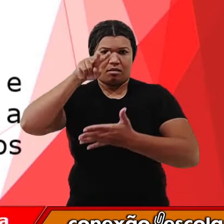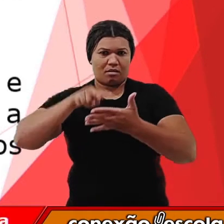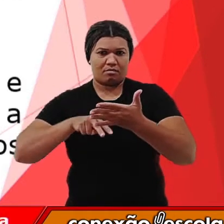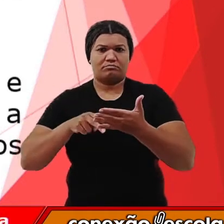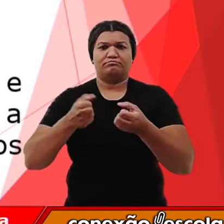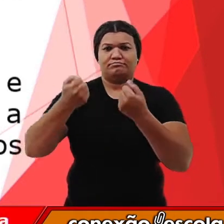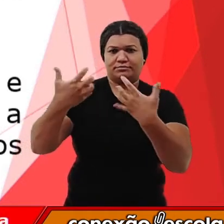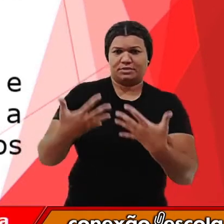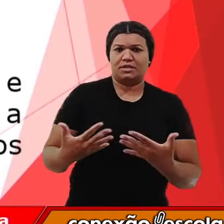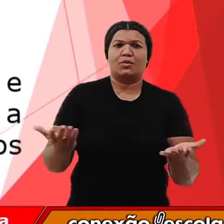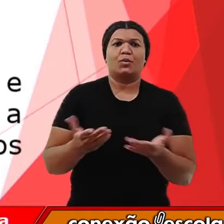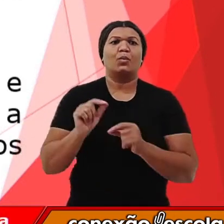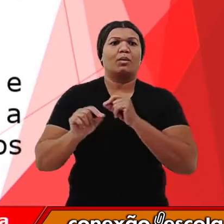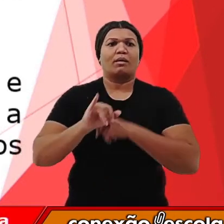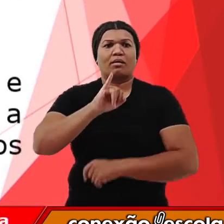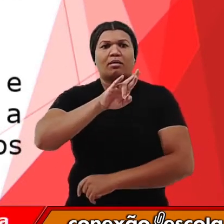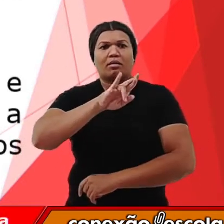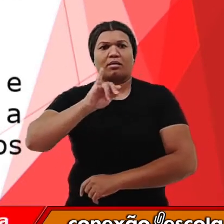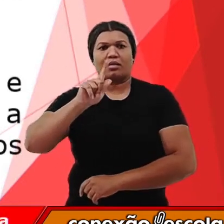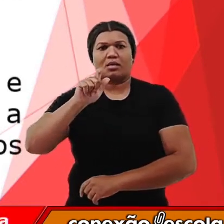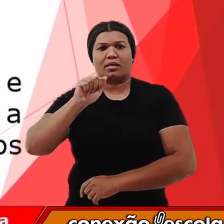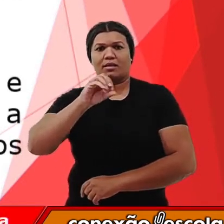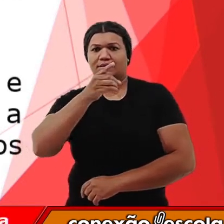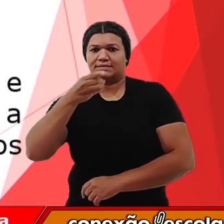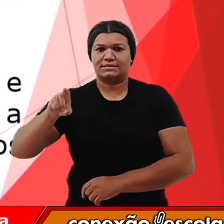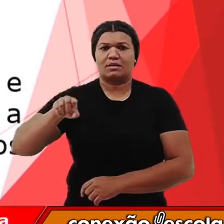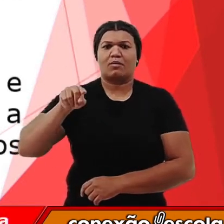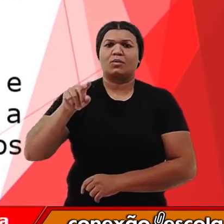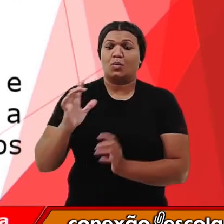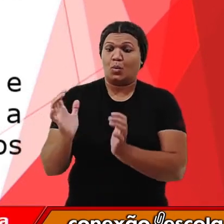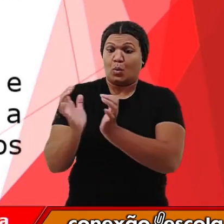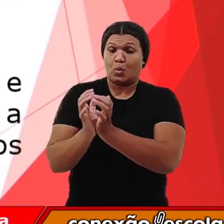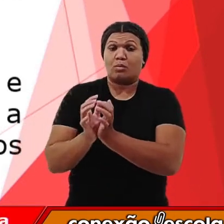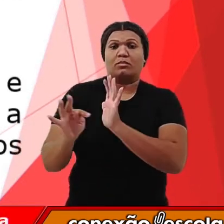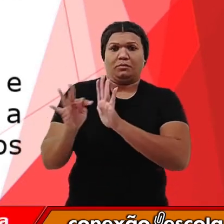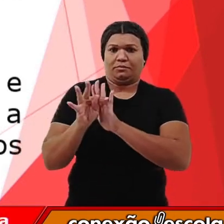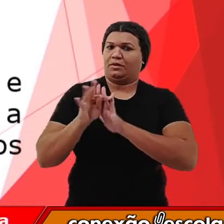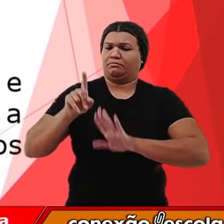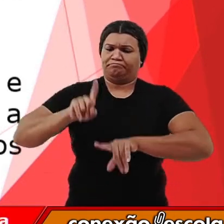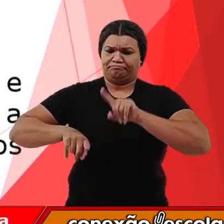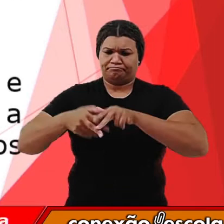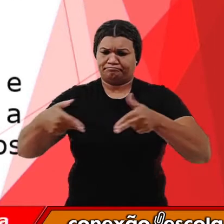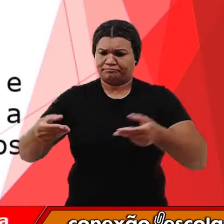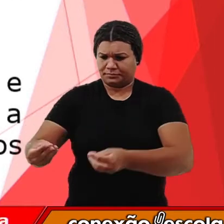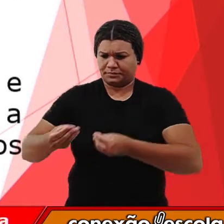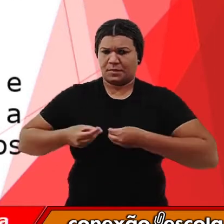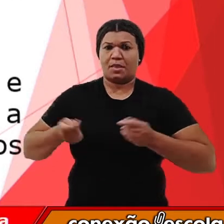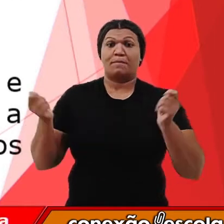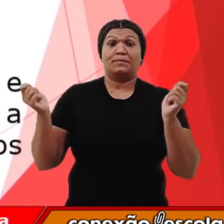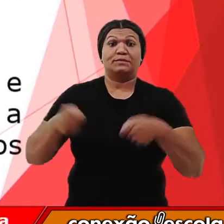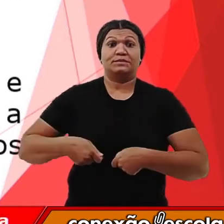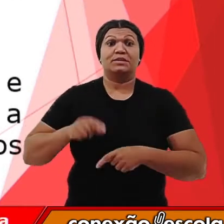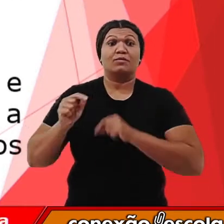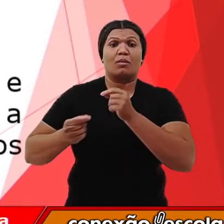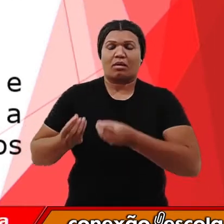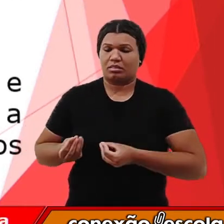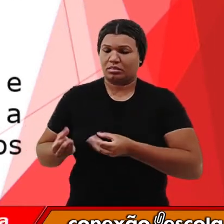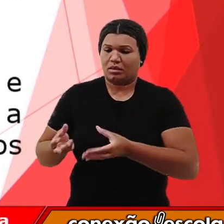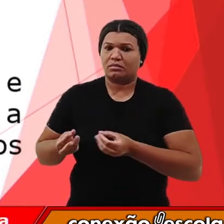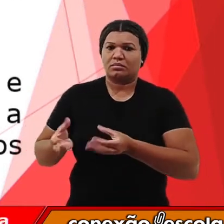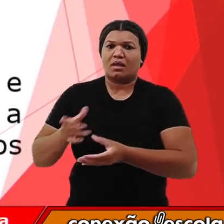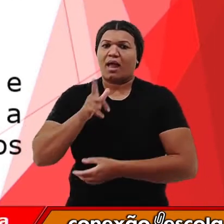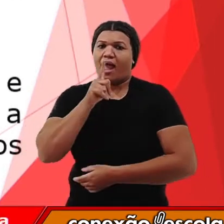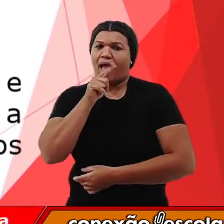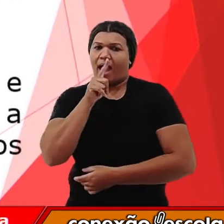E a irrigação, ela consiste em um conjunto de técnicas e equipamentos que possibilitam fornecer água aos